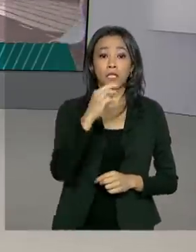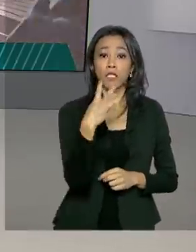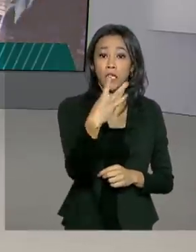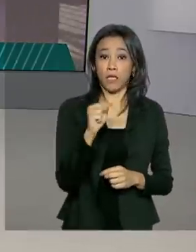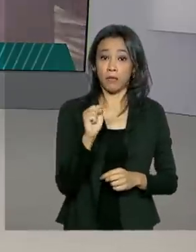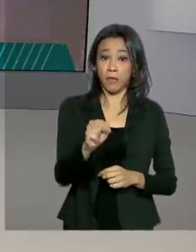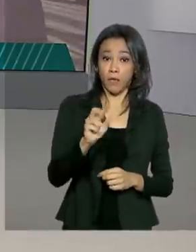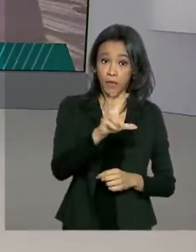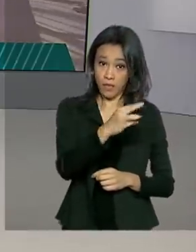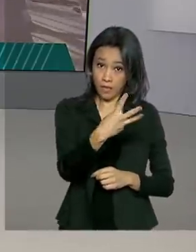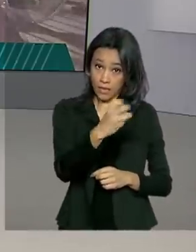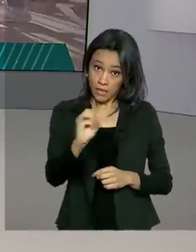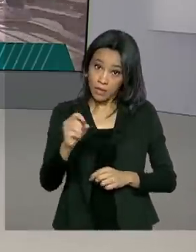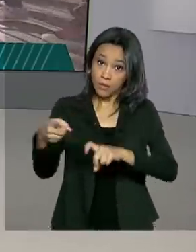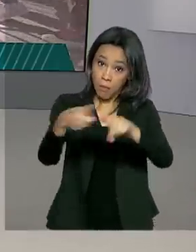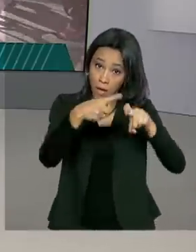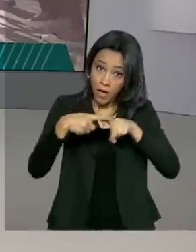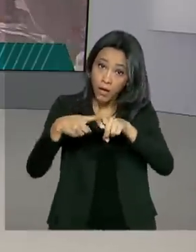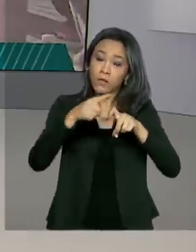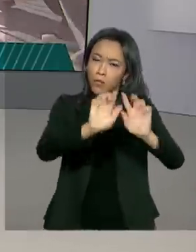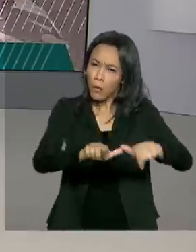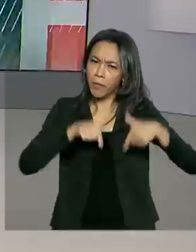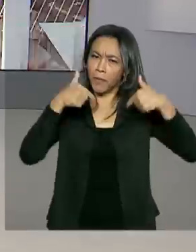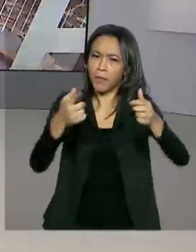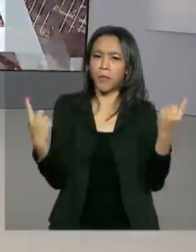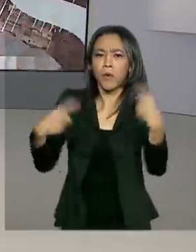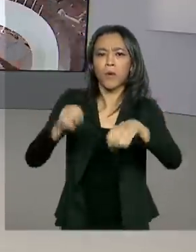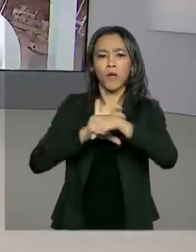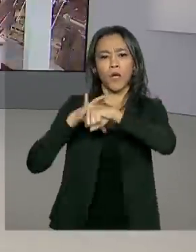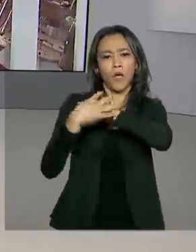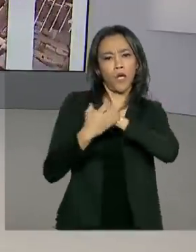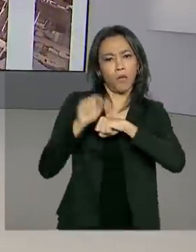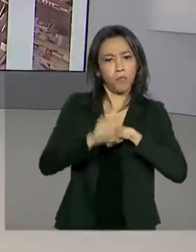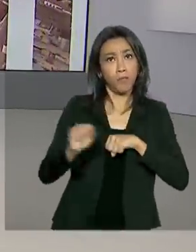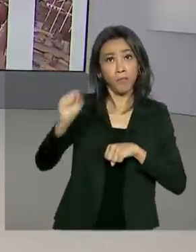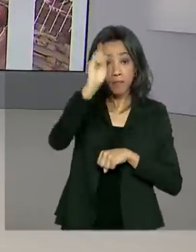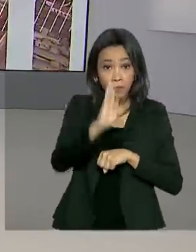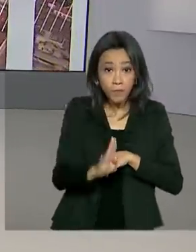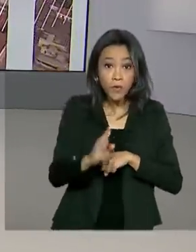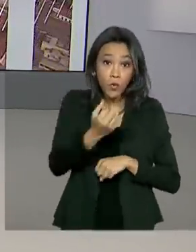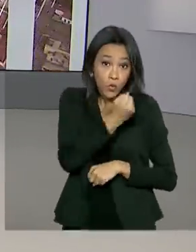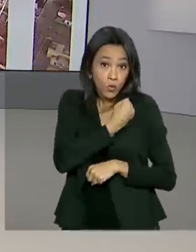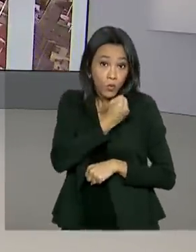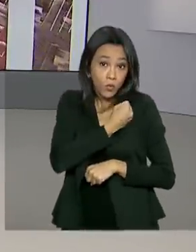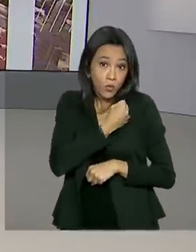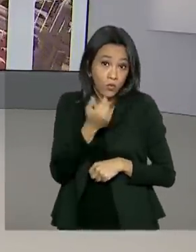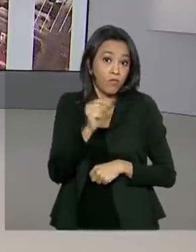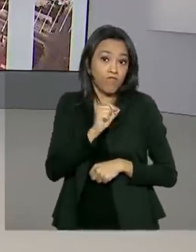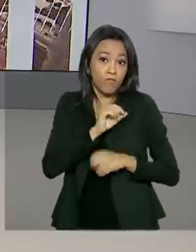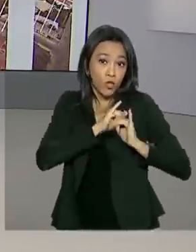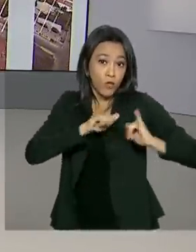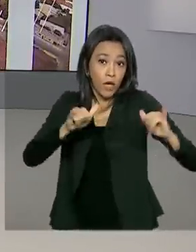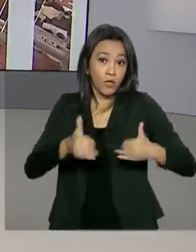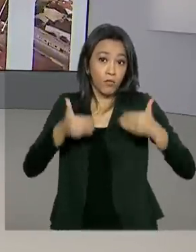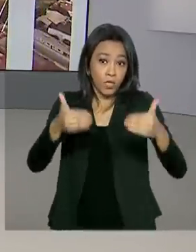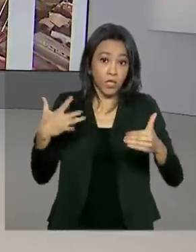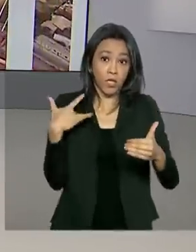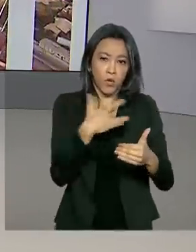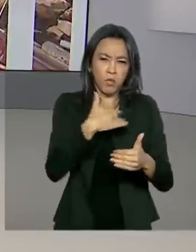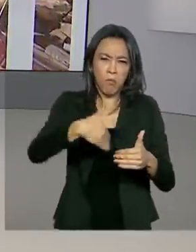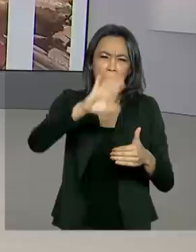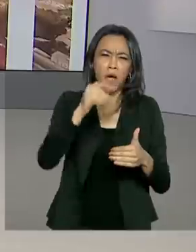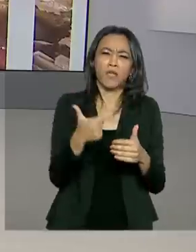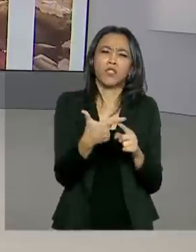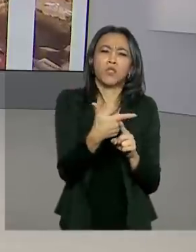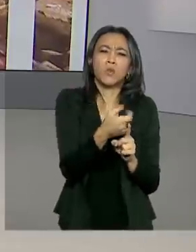.300 médicos estão atuando no combate ao coronavírus em todo o país. Números do Ministério da Saúde mostram que passa de 200 mil